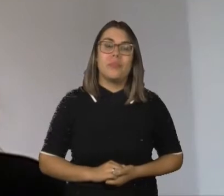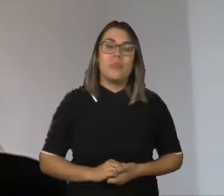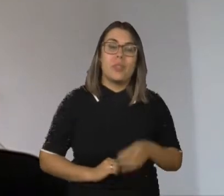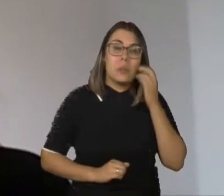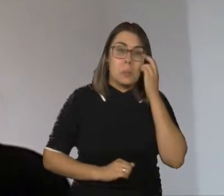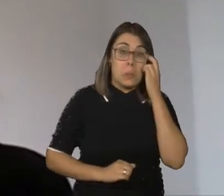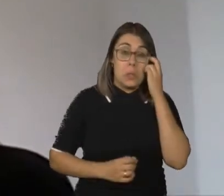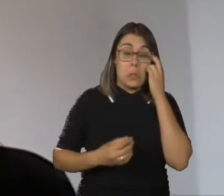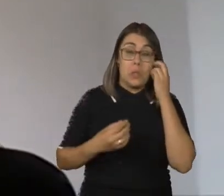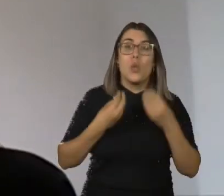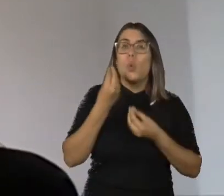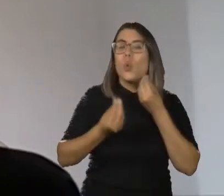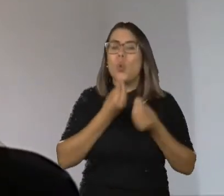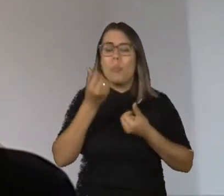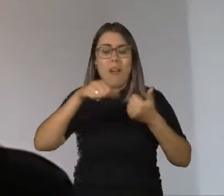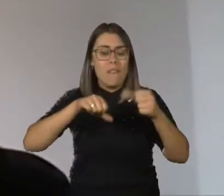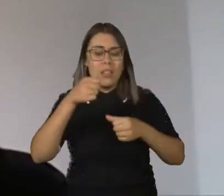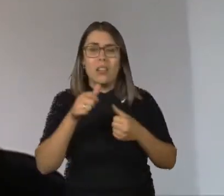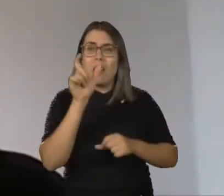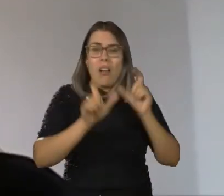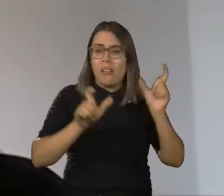diagnostica, para aquele que avalia.